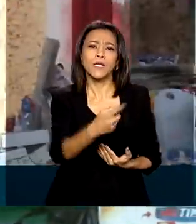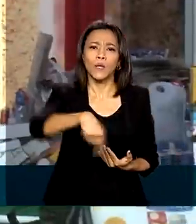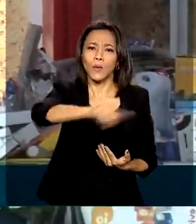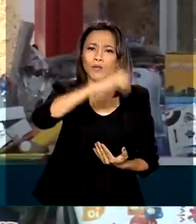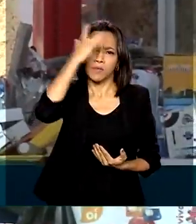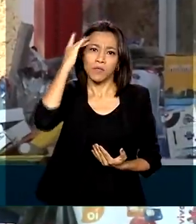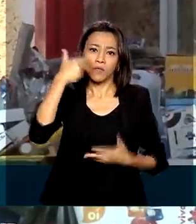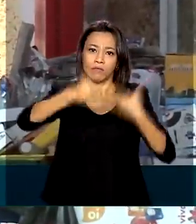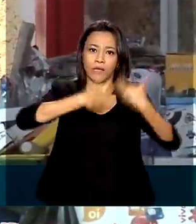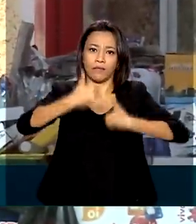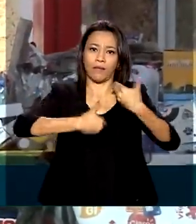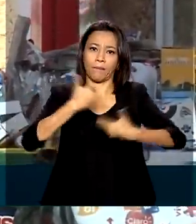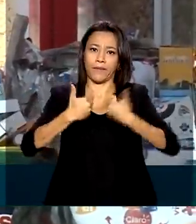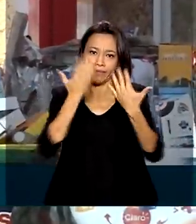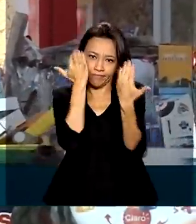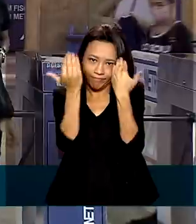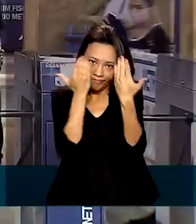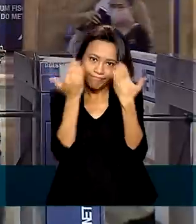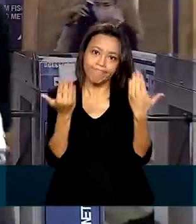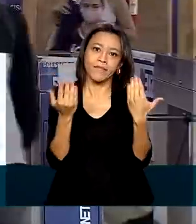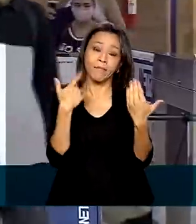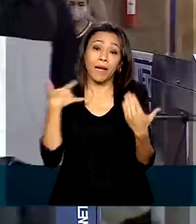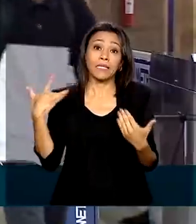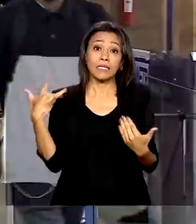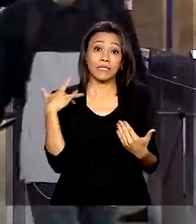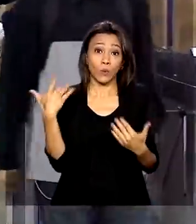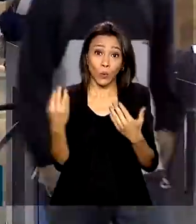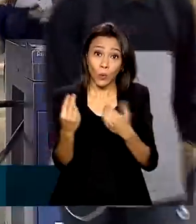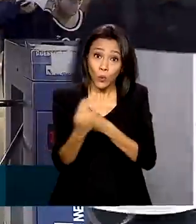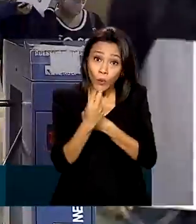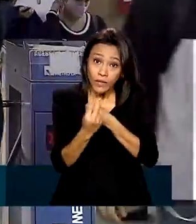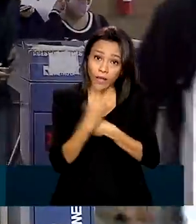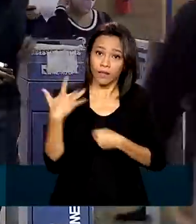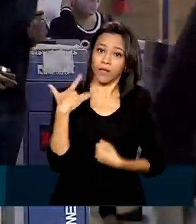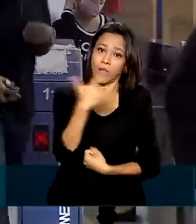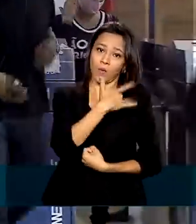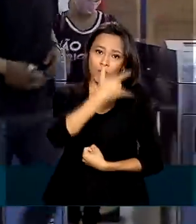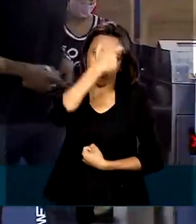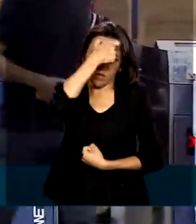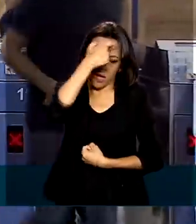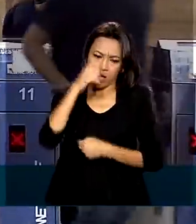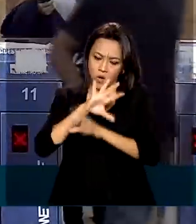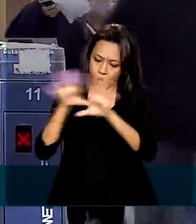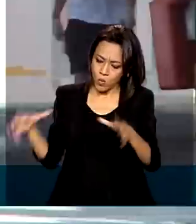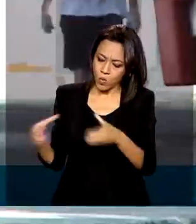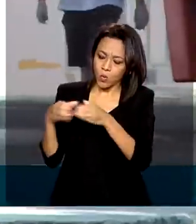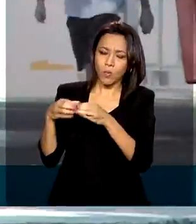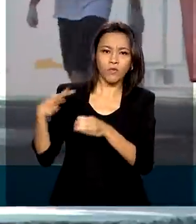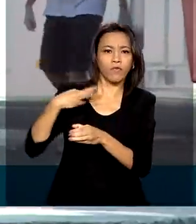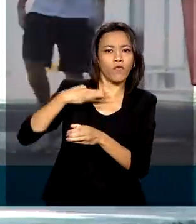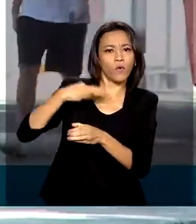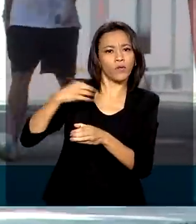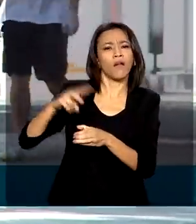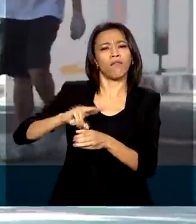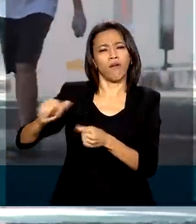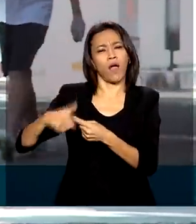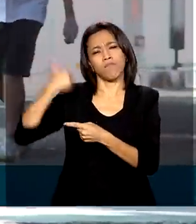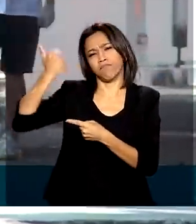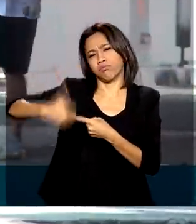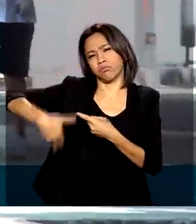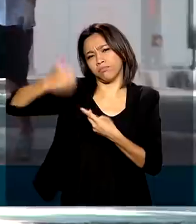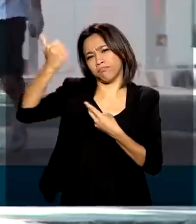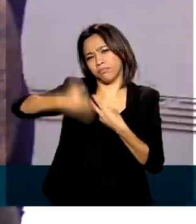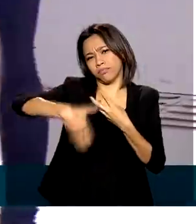psiquiátrico. E para cuidar da saúde mental dos brasileiros, voluntários da área vão prestar esclarecimentos à